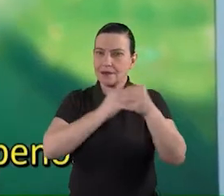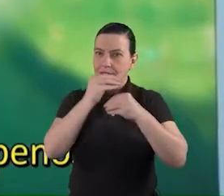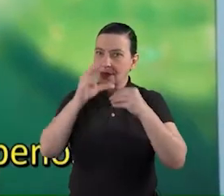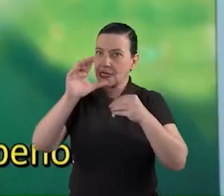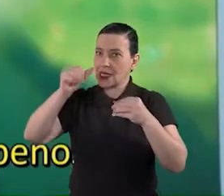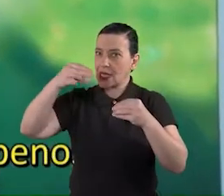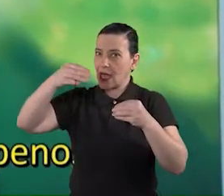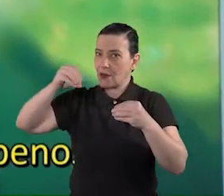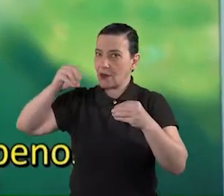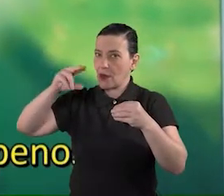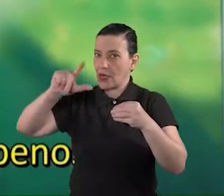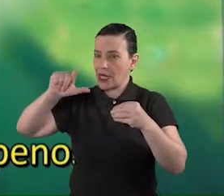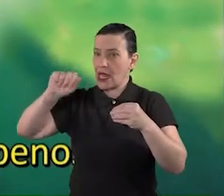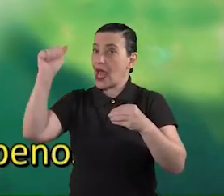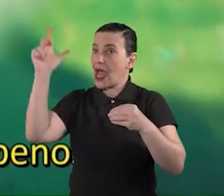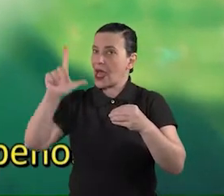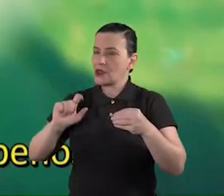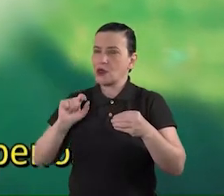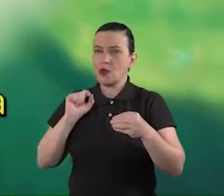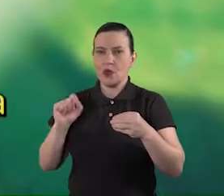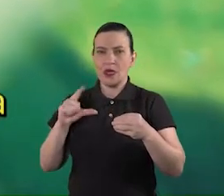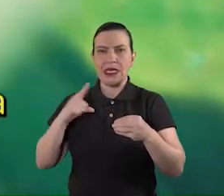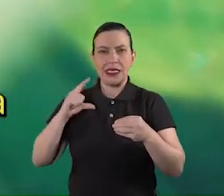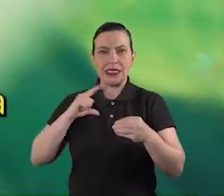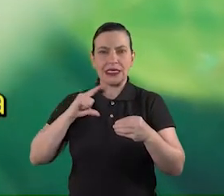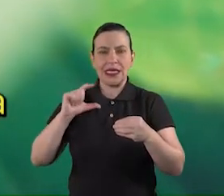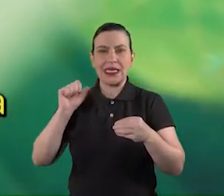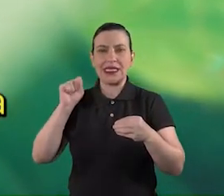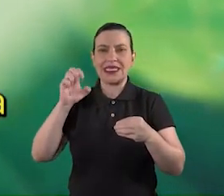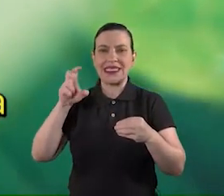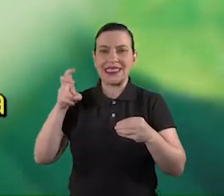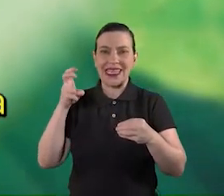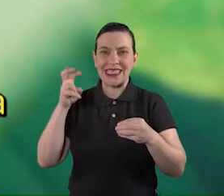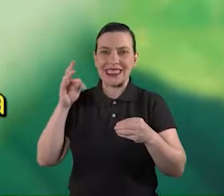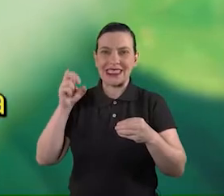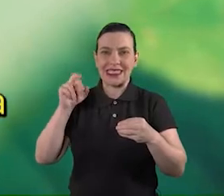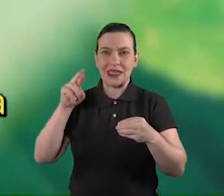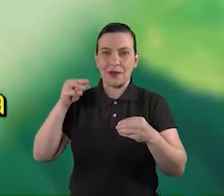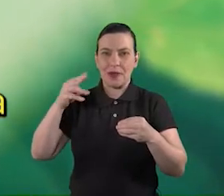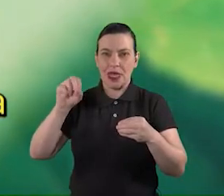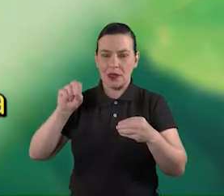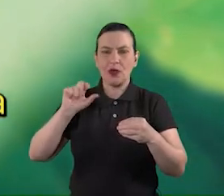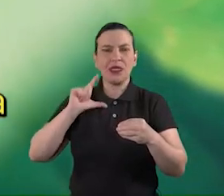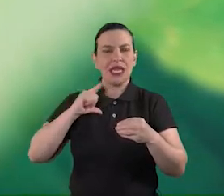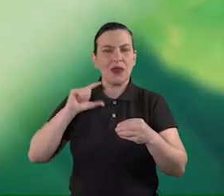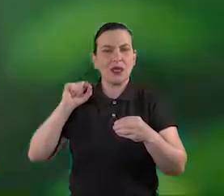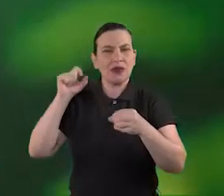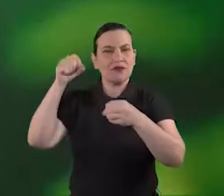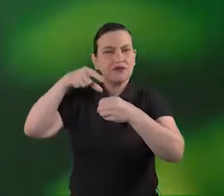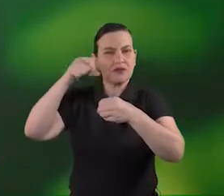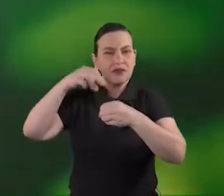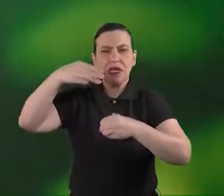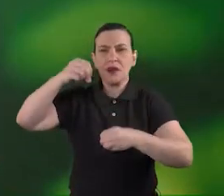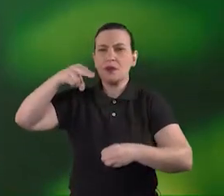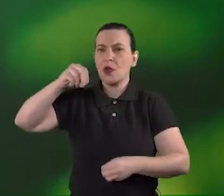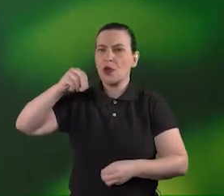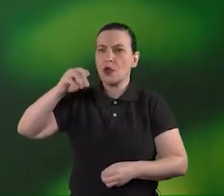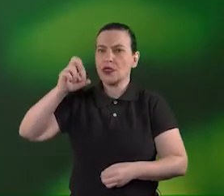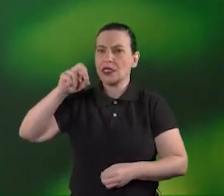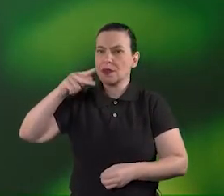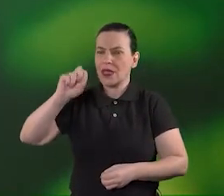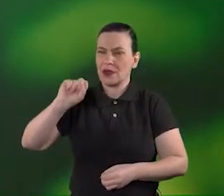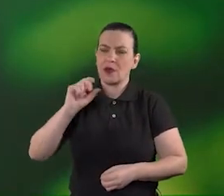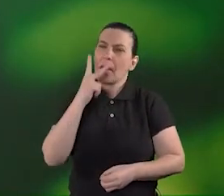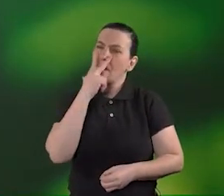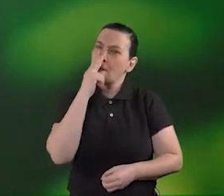camomila azul é composta quase totalmente de sesquiterpenos e tem uma quantidade bem pequena de monoterpenos isso pode